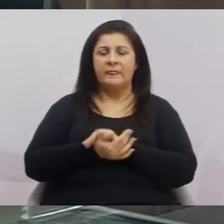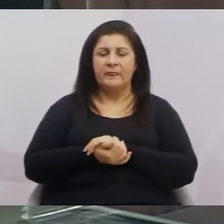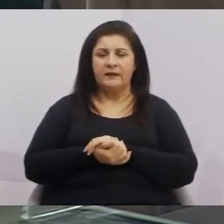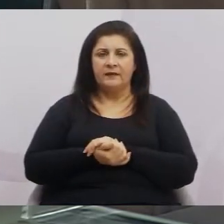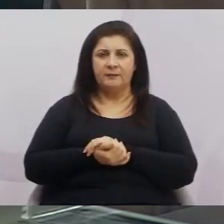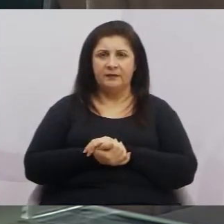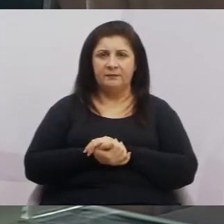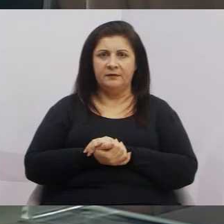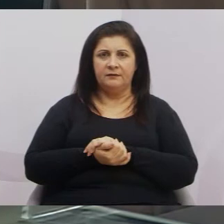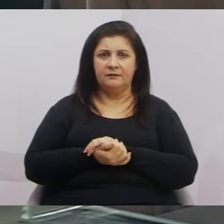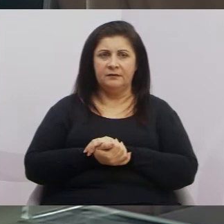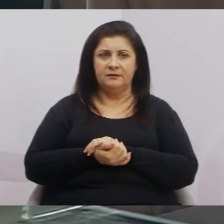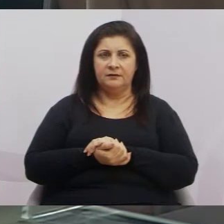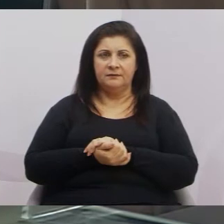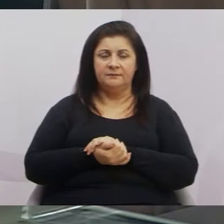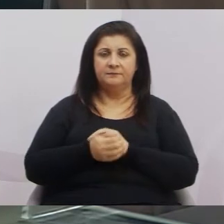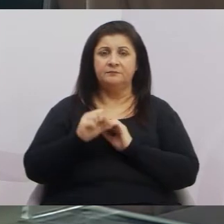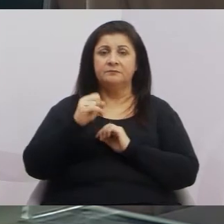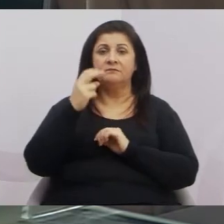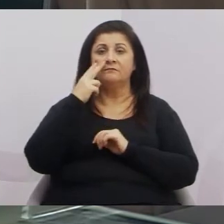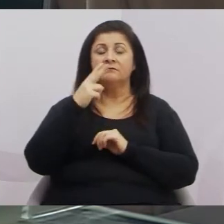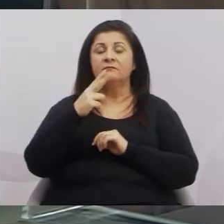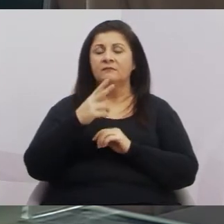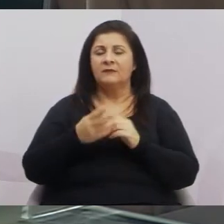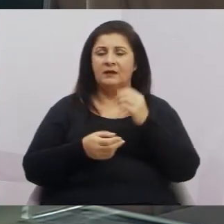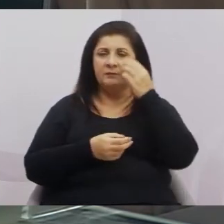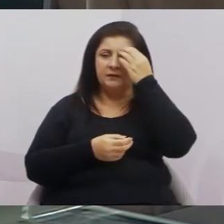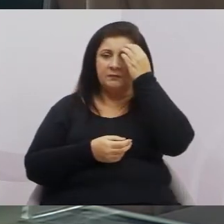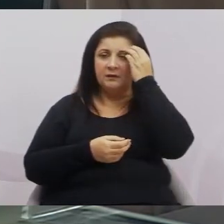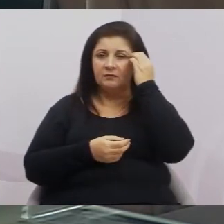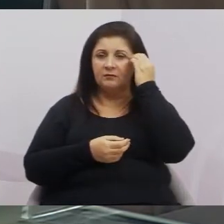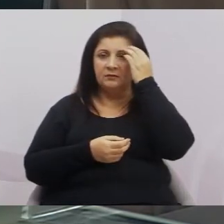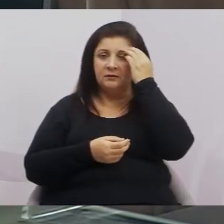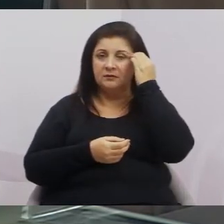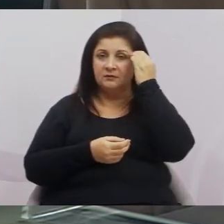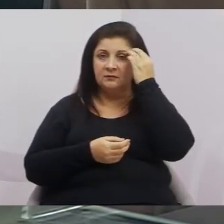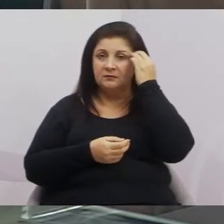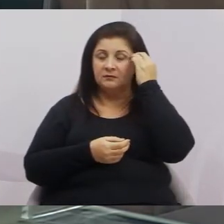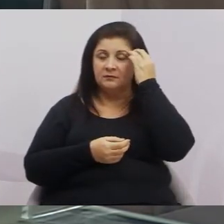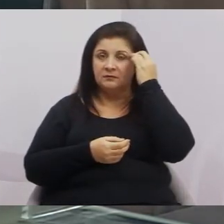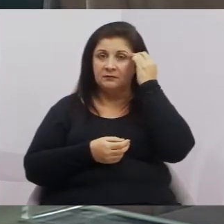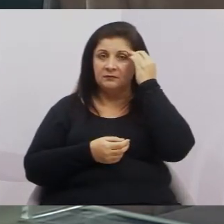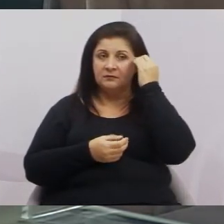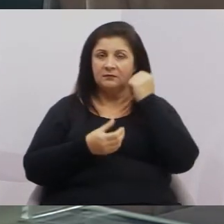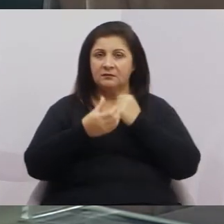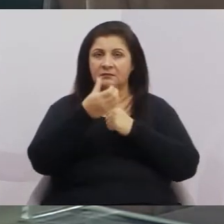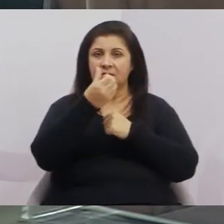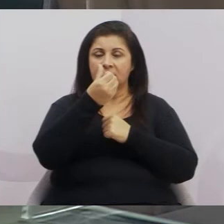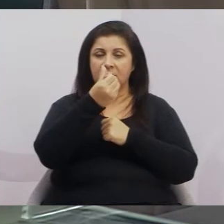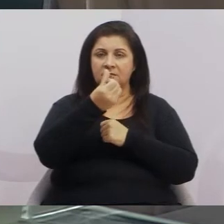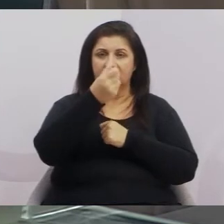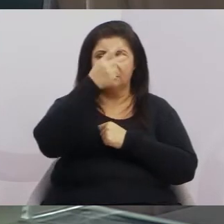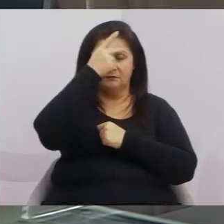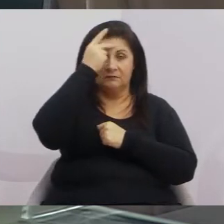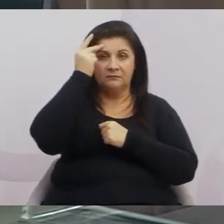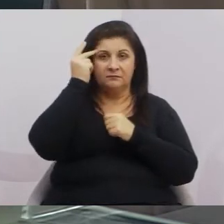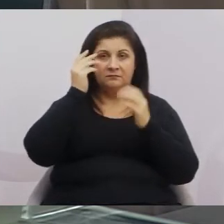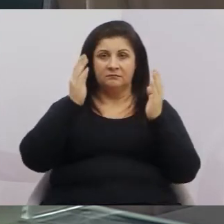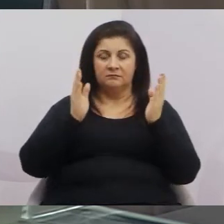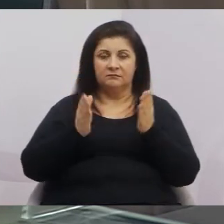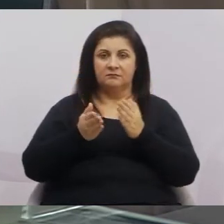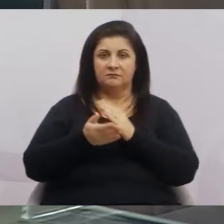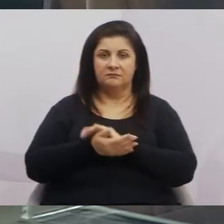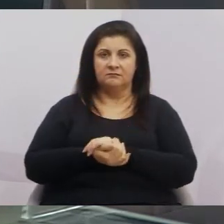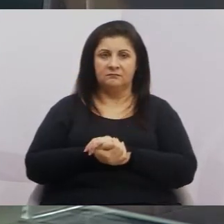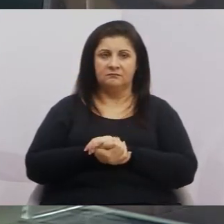Se vocês pegarem agora, quantas pessoas estão assistindo? Tem seis pessoas assistindo no